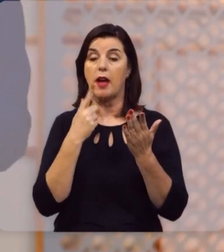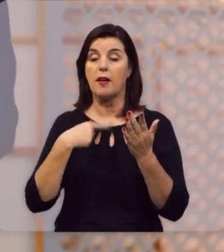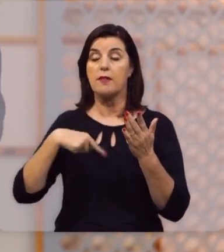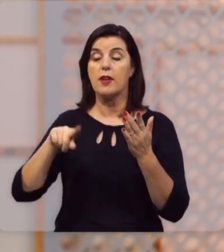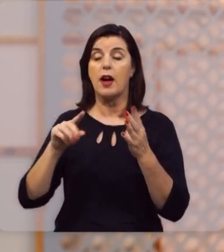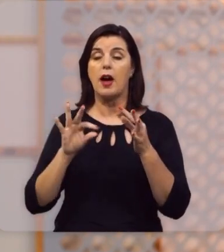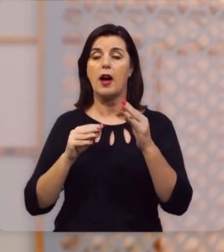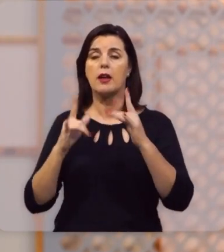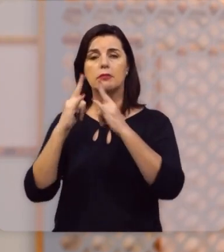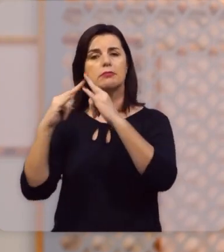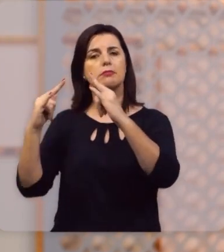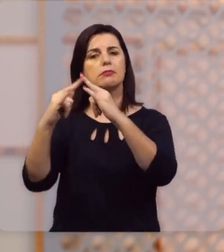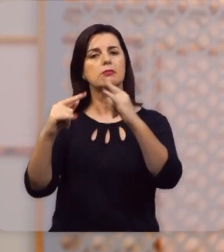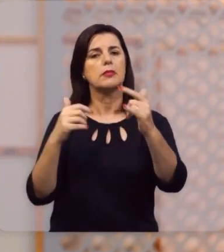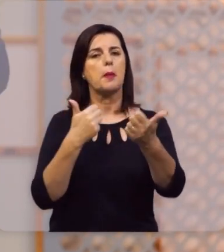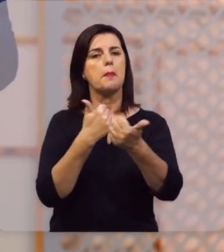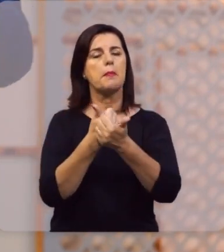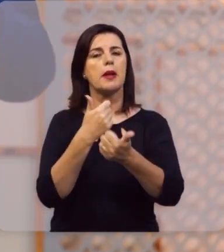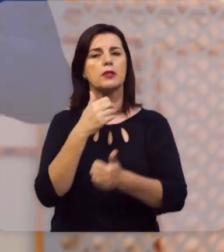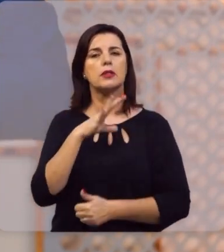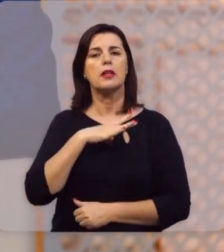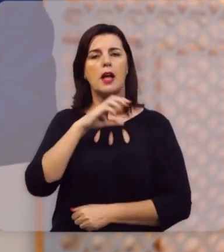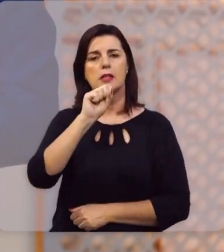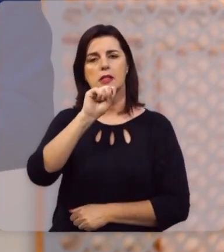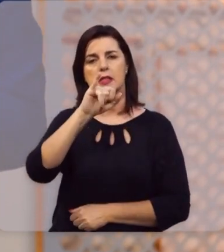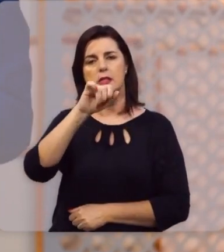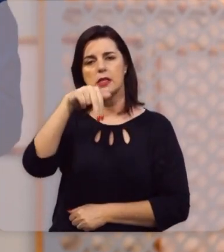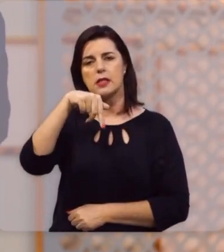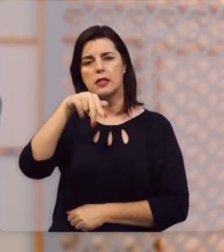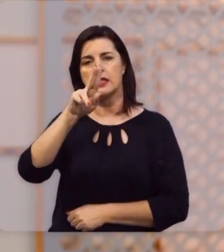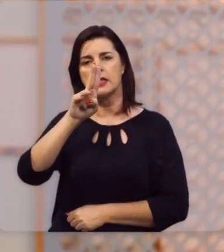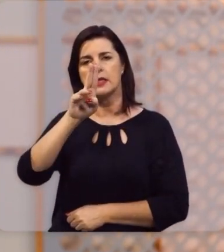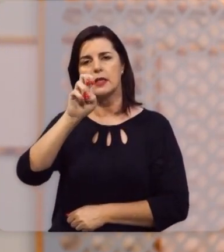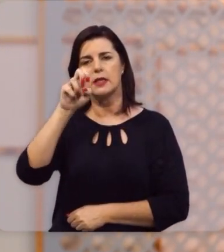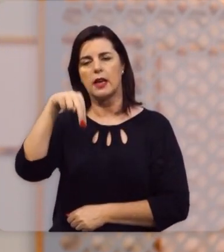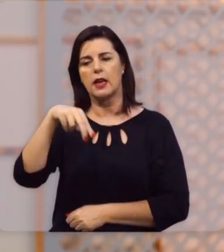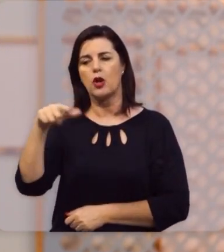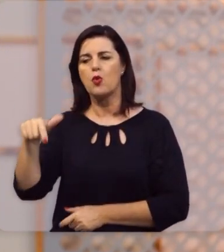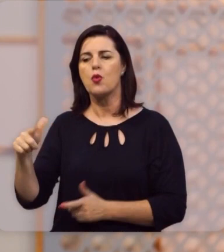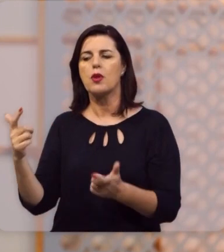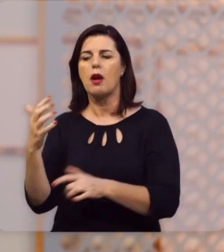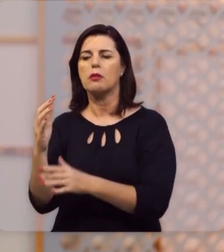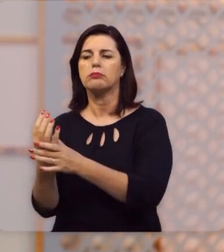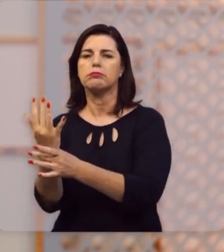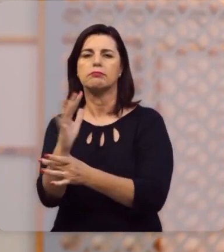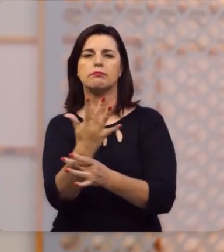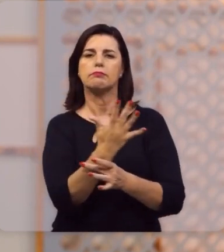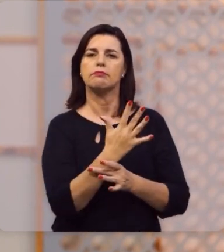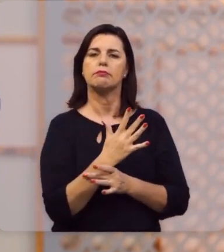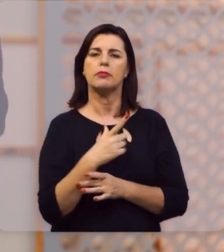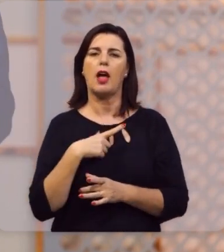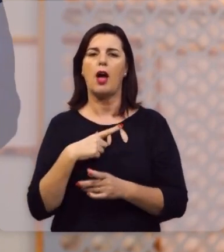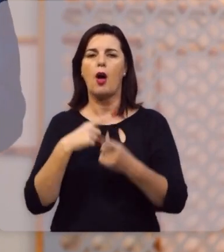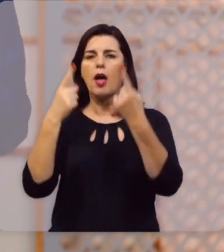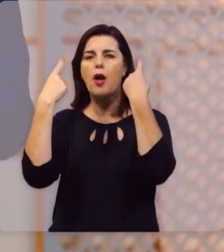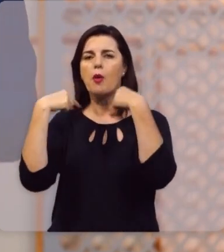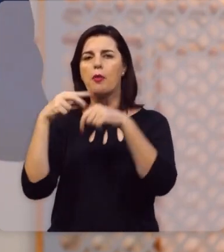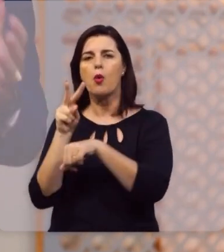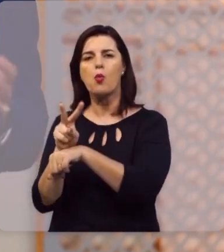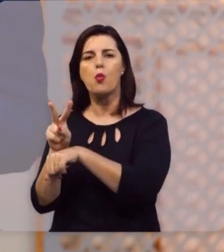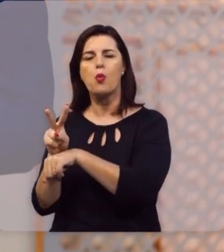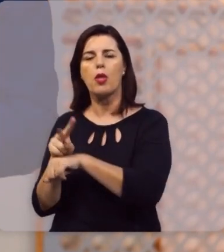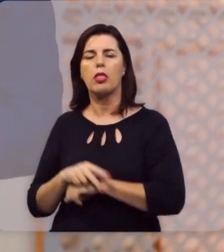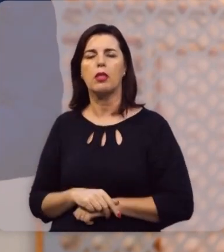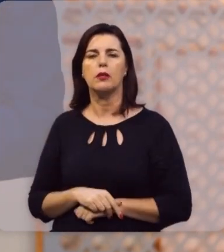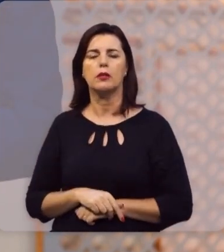a Bíblia que ele vai armando as suas tendas para Siquém. Ali tem pastagens luxuriantes, ele era dono de